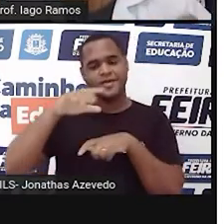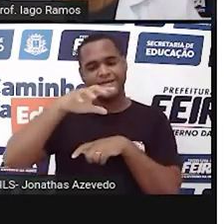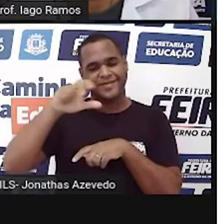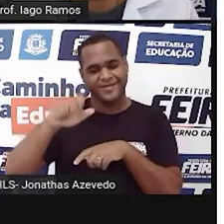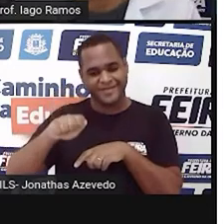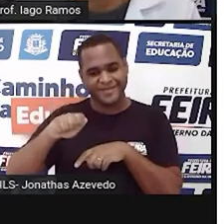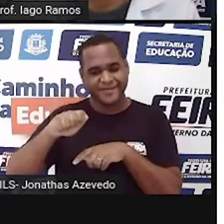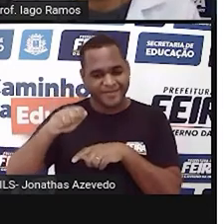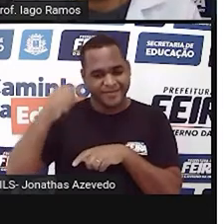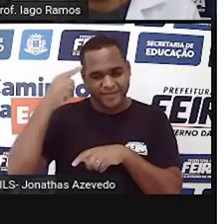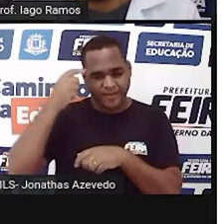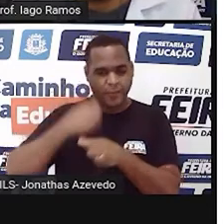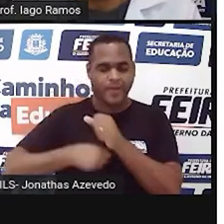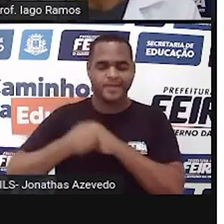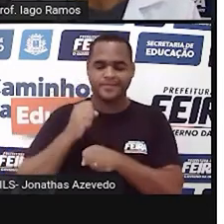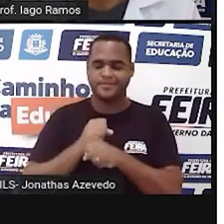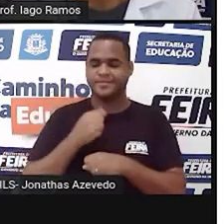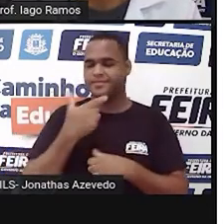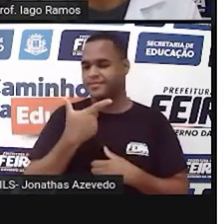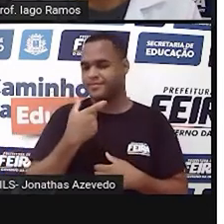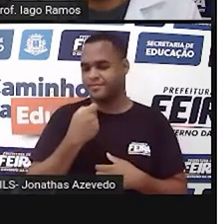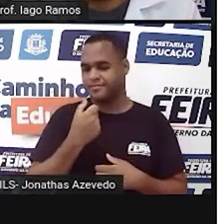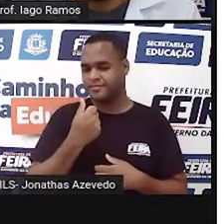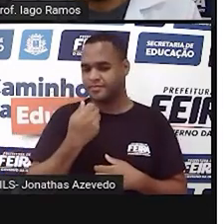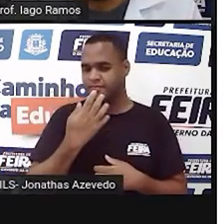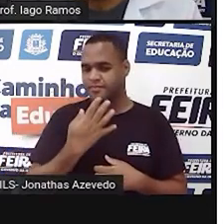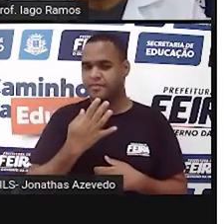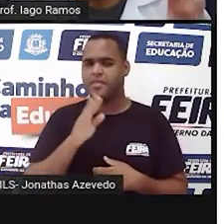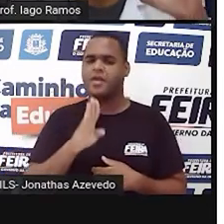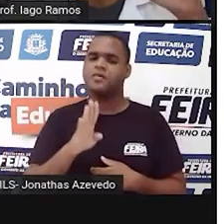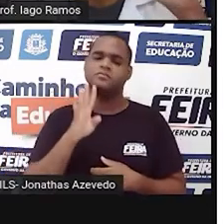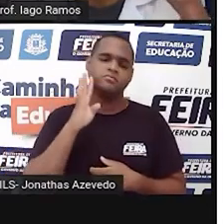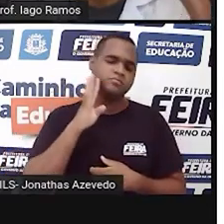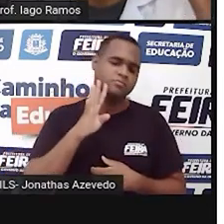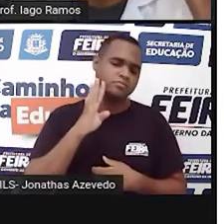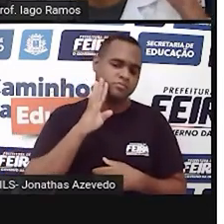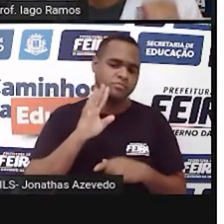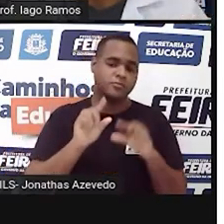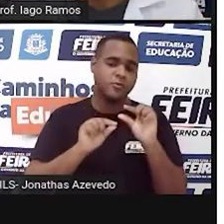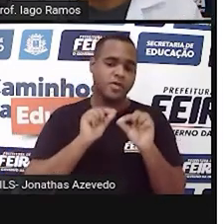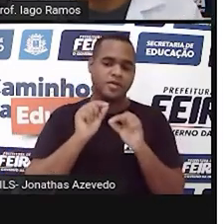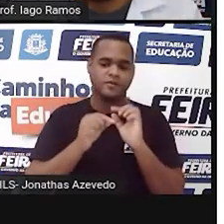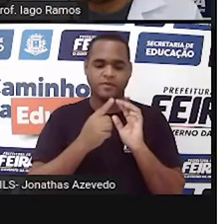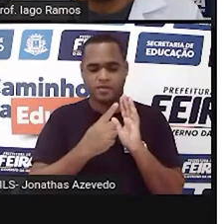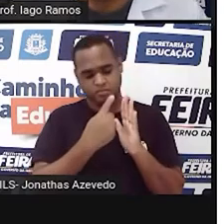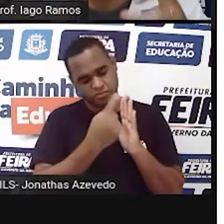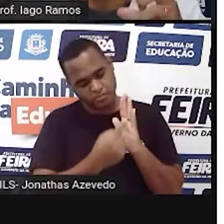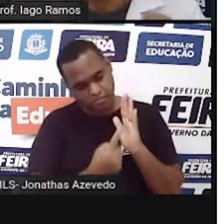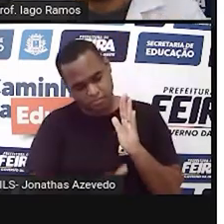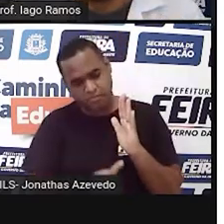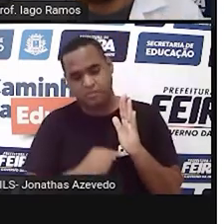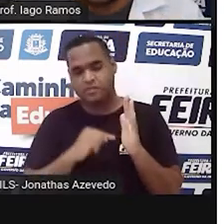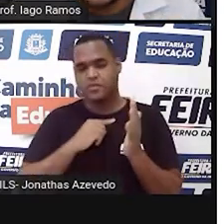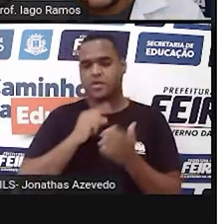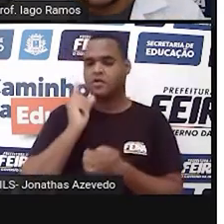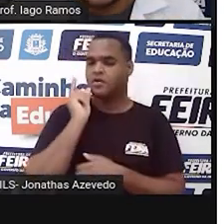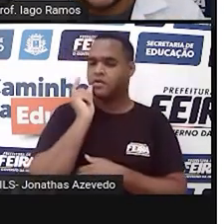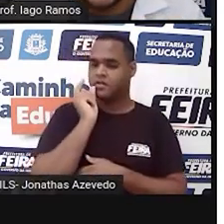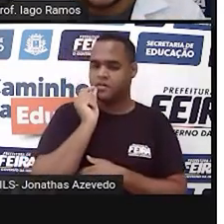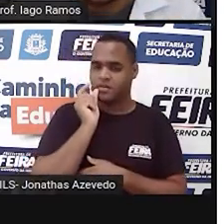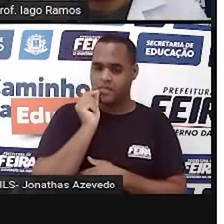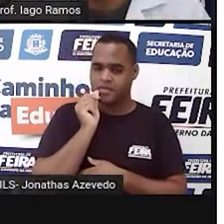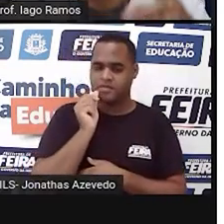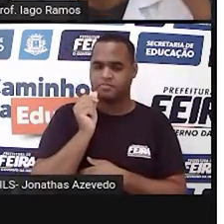ano de 2014. O que é que é legal é você agora pegar um caderno, um lápis,